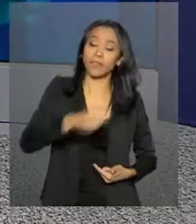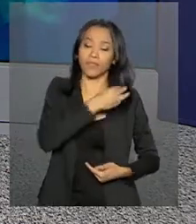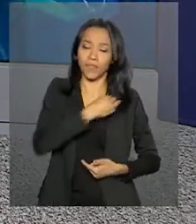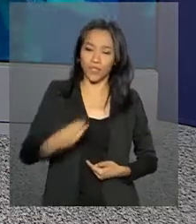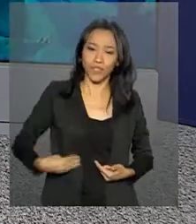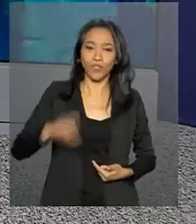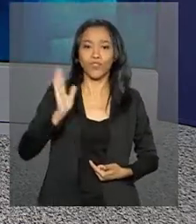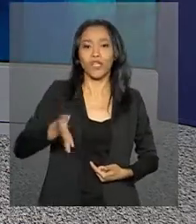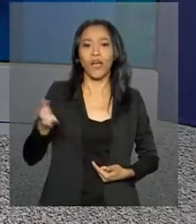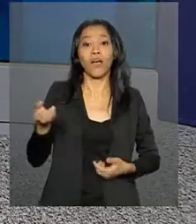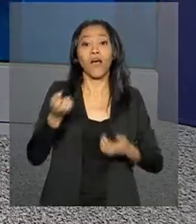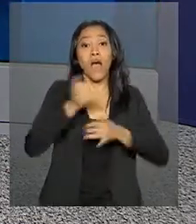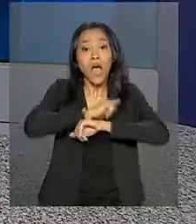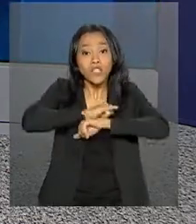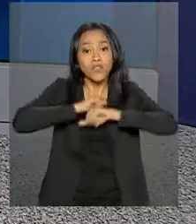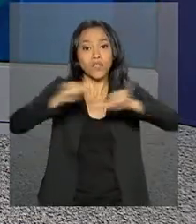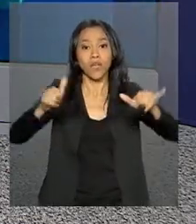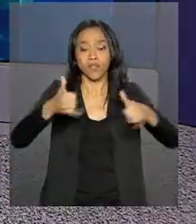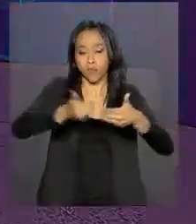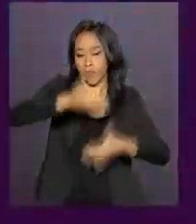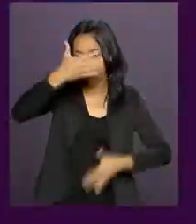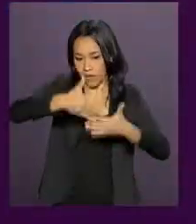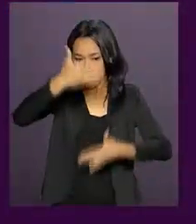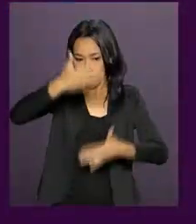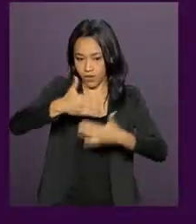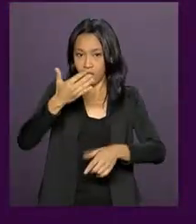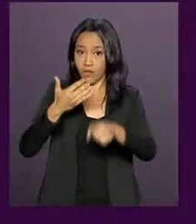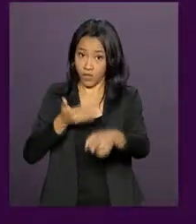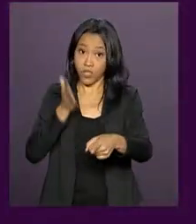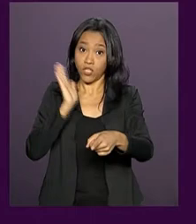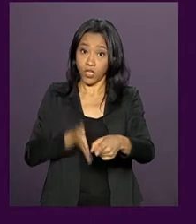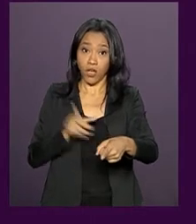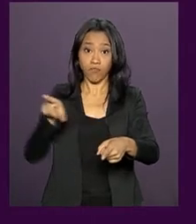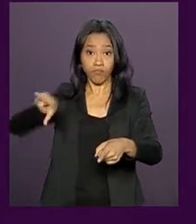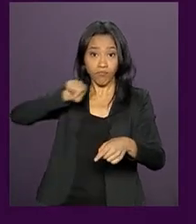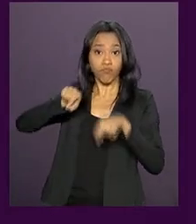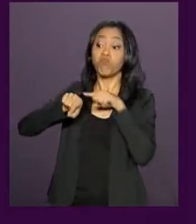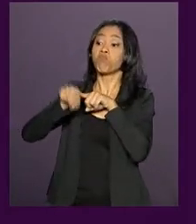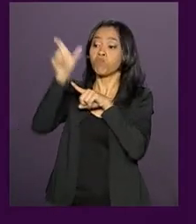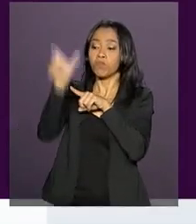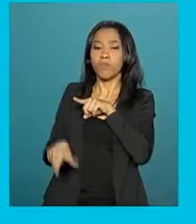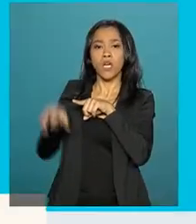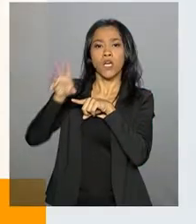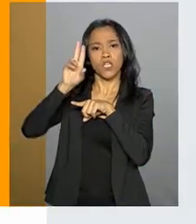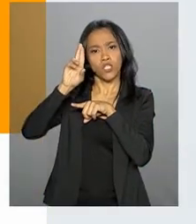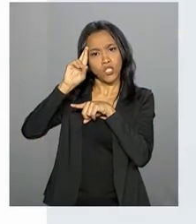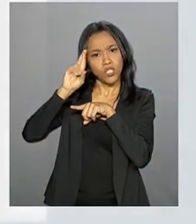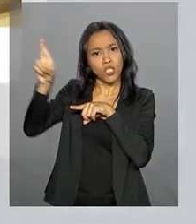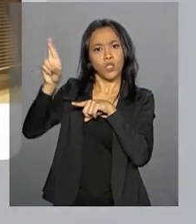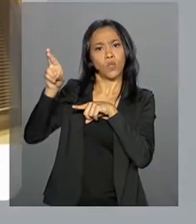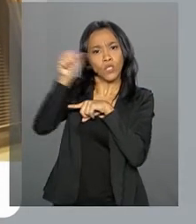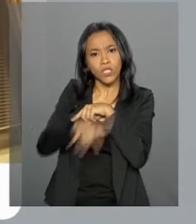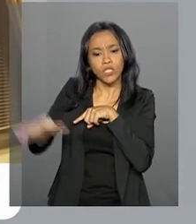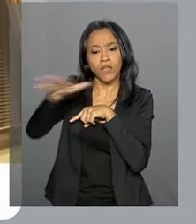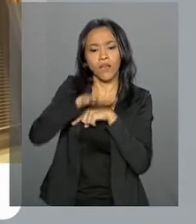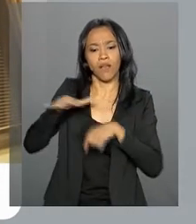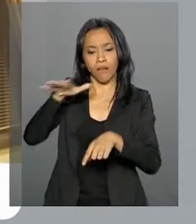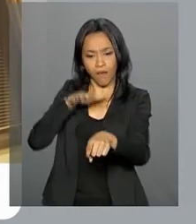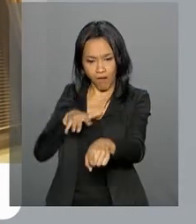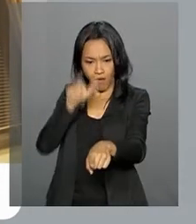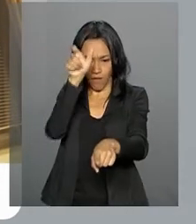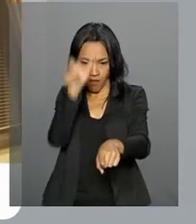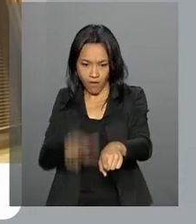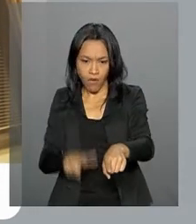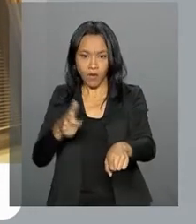foi anunciado. Pelas redes sociais, foi comunicada a indicação do diretor-geral de desenvolvimento nuclear e